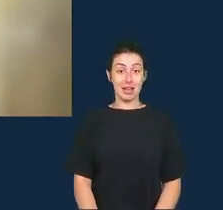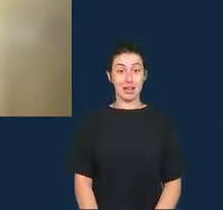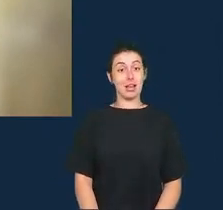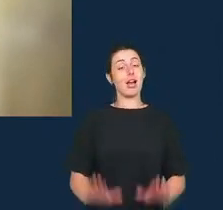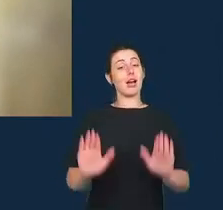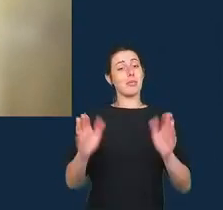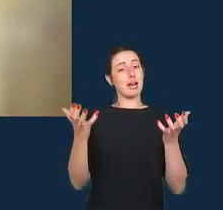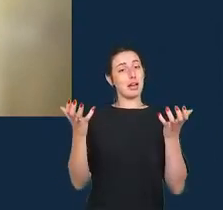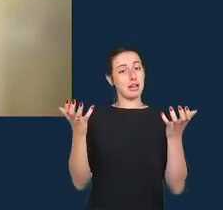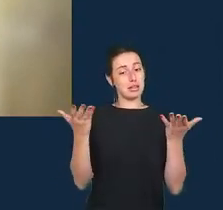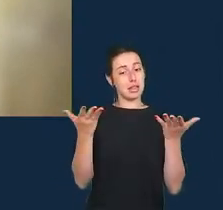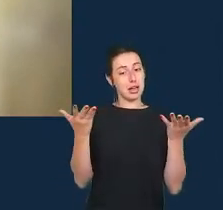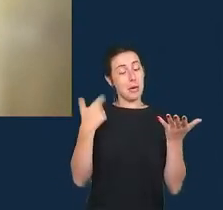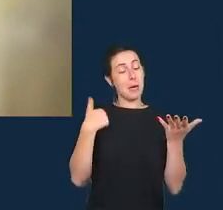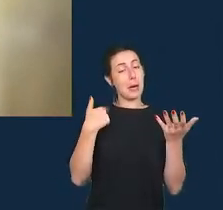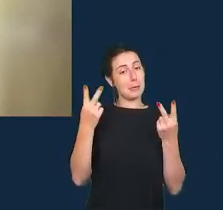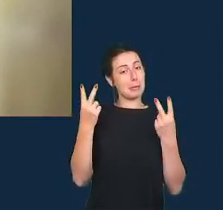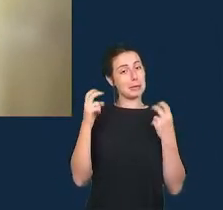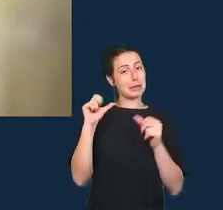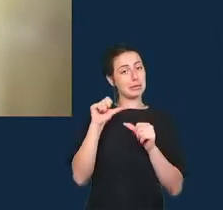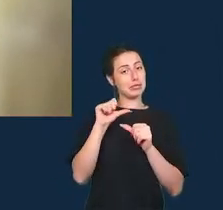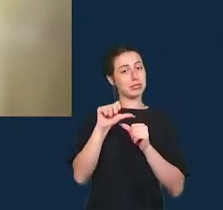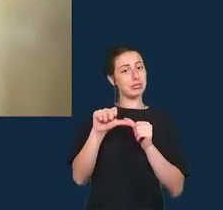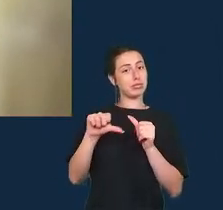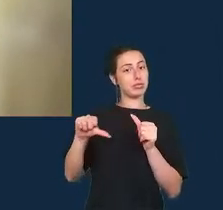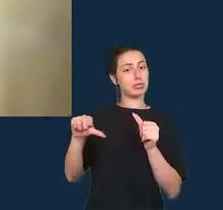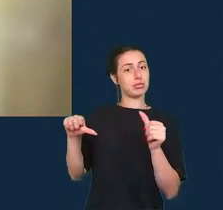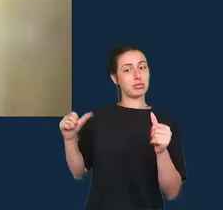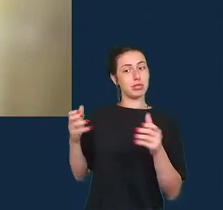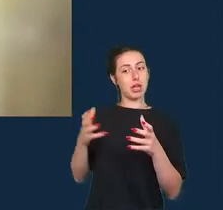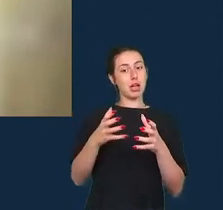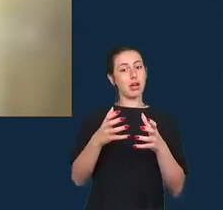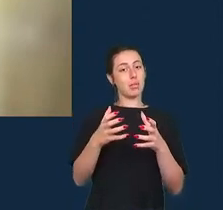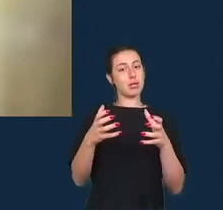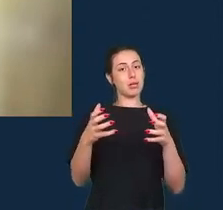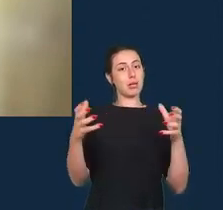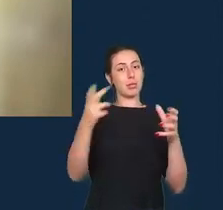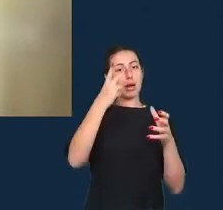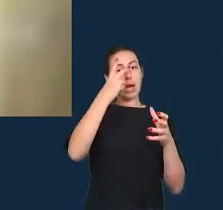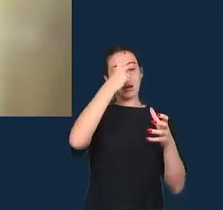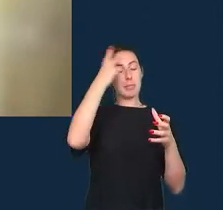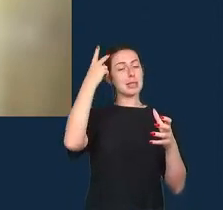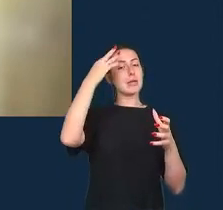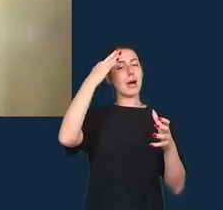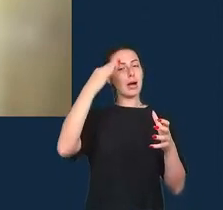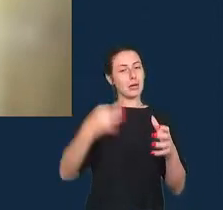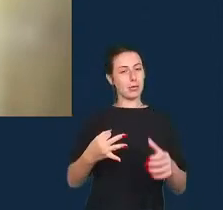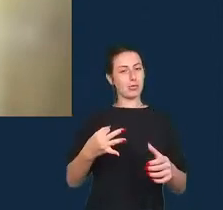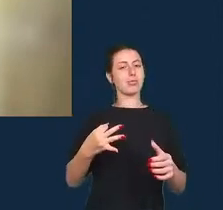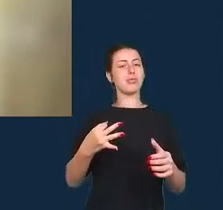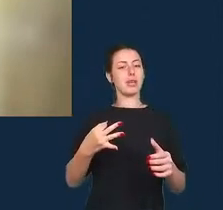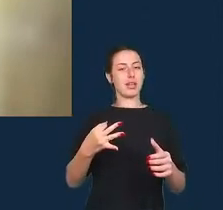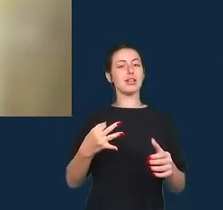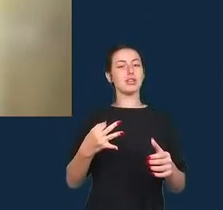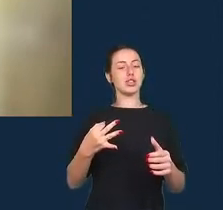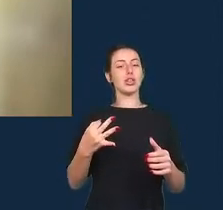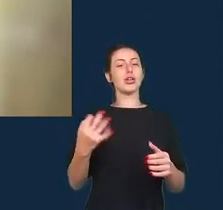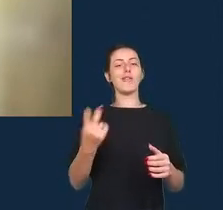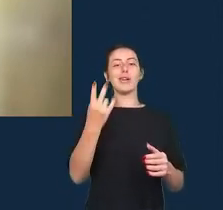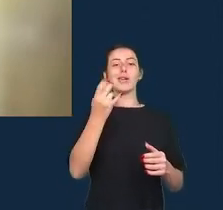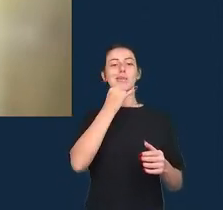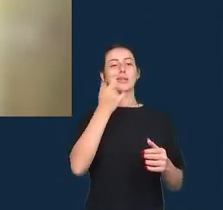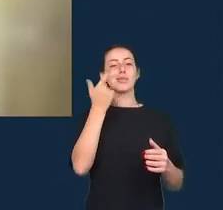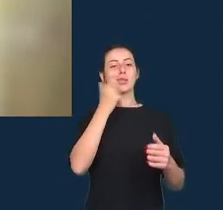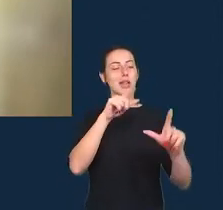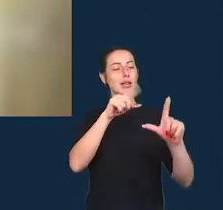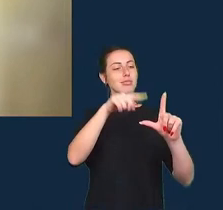entendem o valor de mesmo os que não querem ser jornalistas de dados entendem o valor de poder ler uma planilha poder ler um gráfico